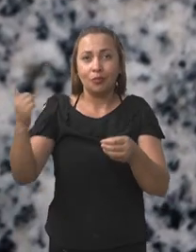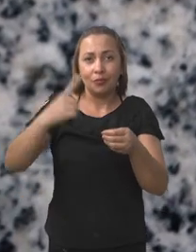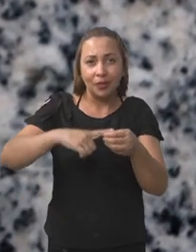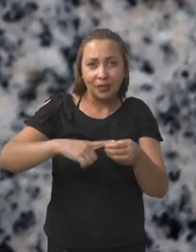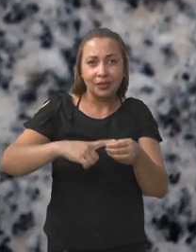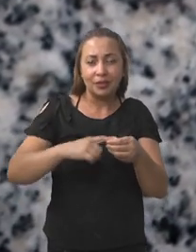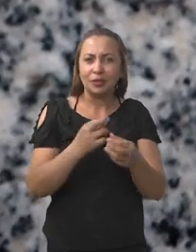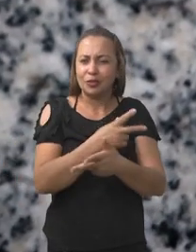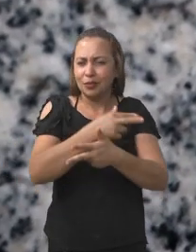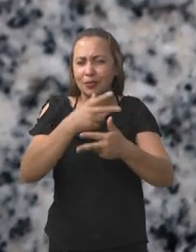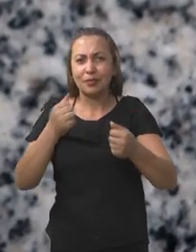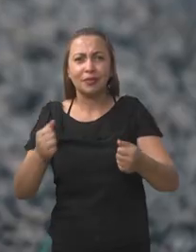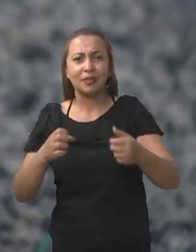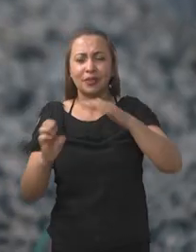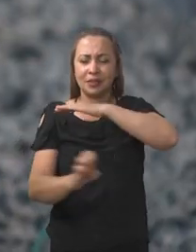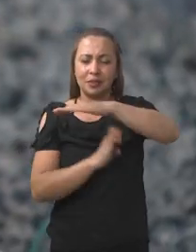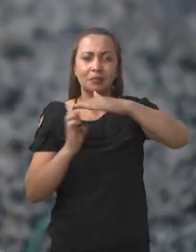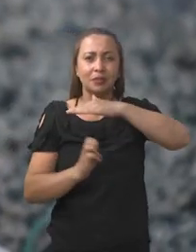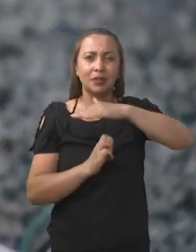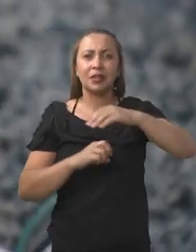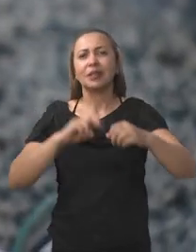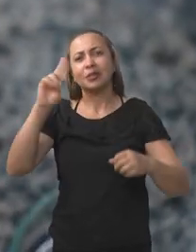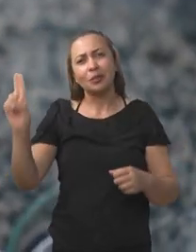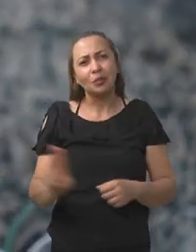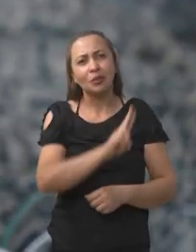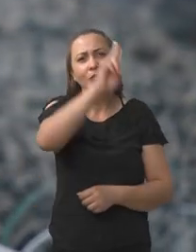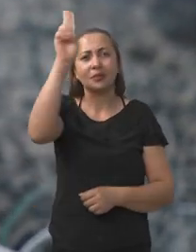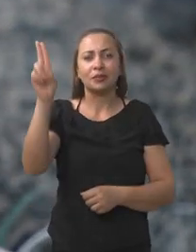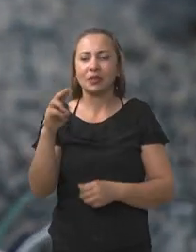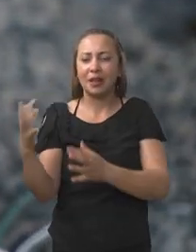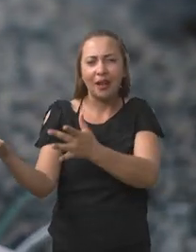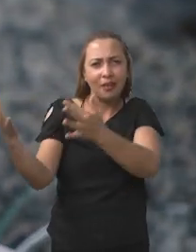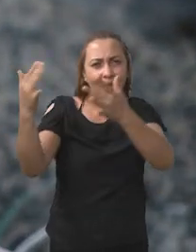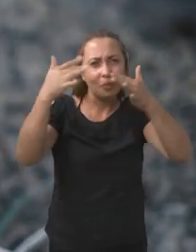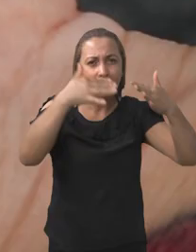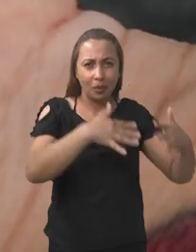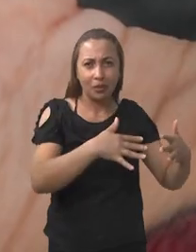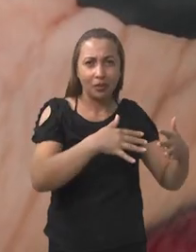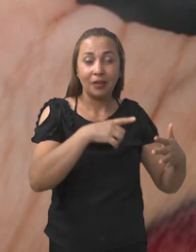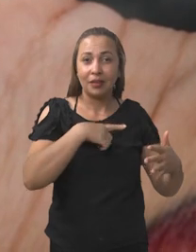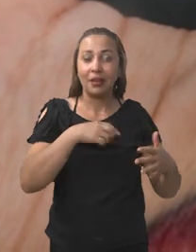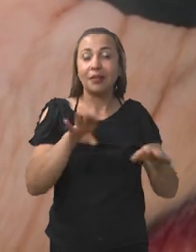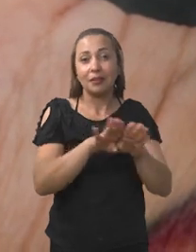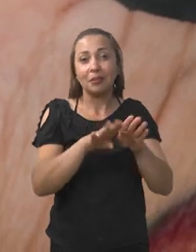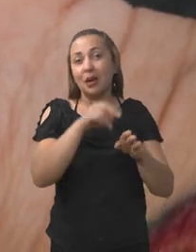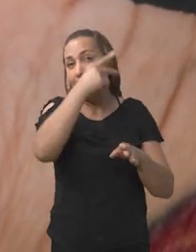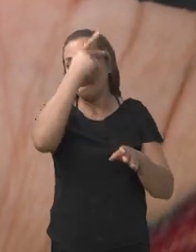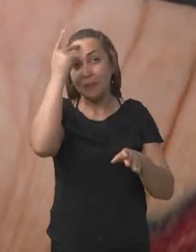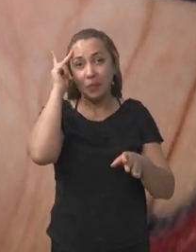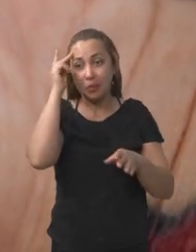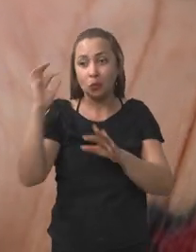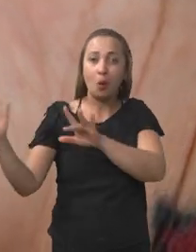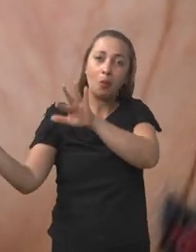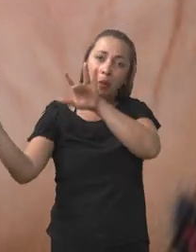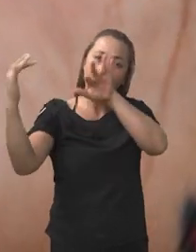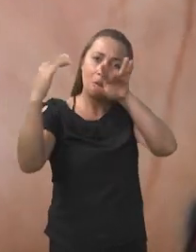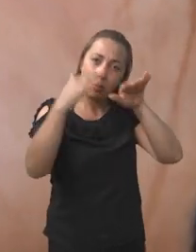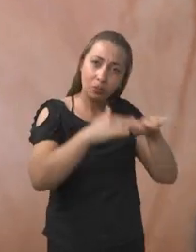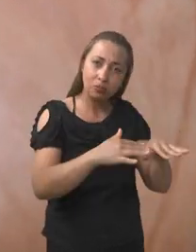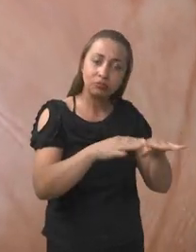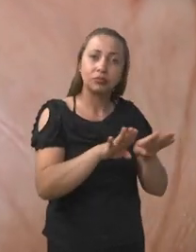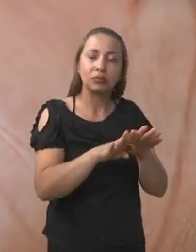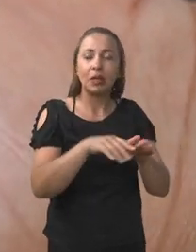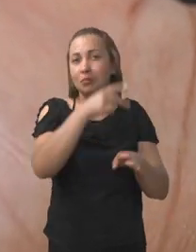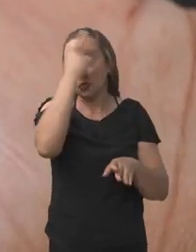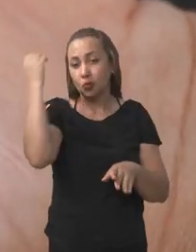empresas, universidades, pré-cidades do Recôncavo tem atraído mais pessoas para as cidades, mais moradores novos.